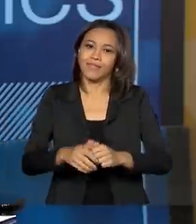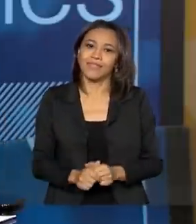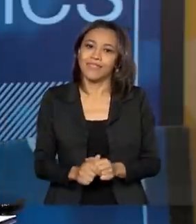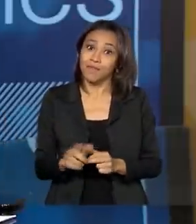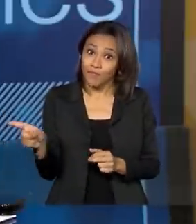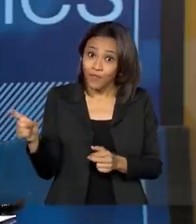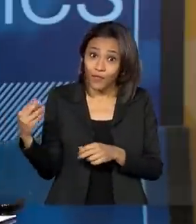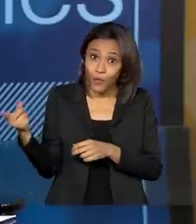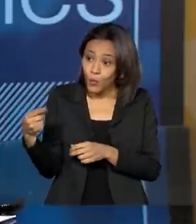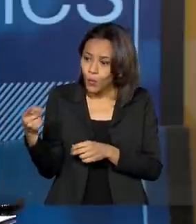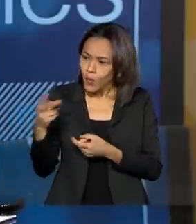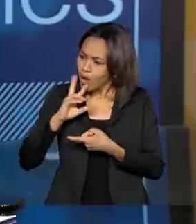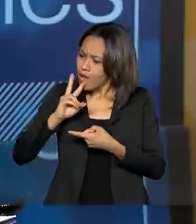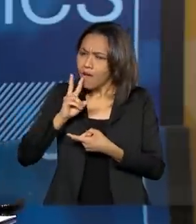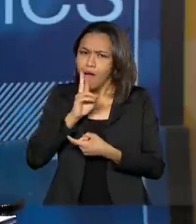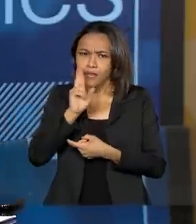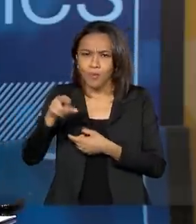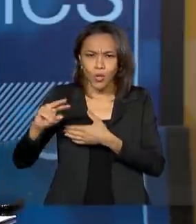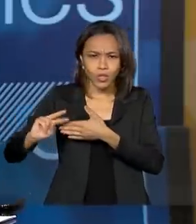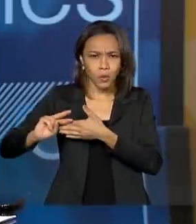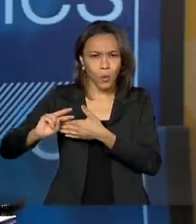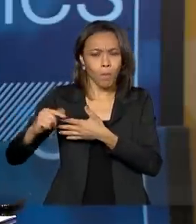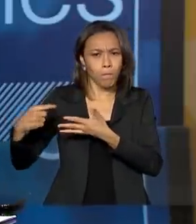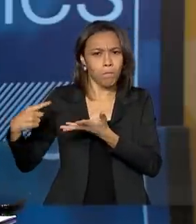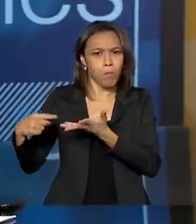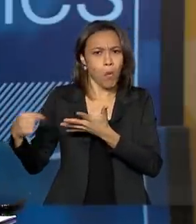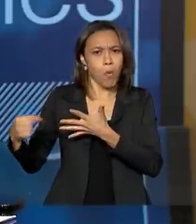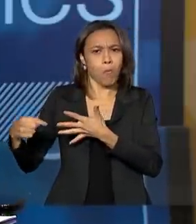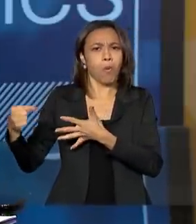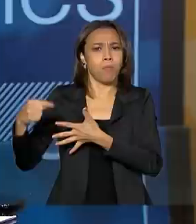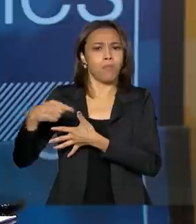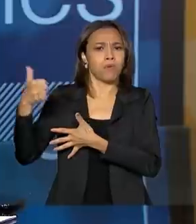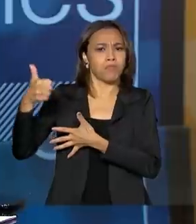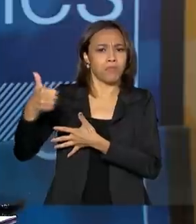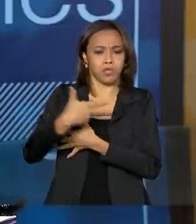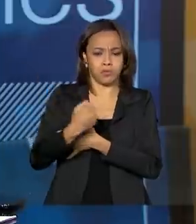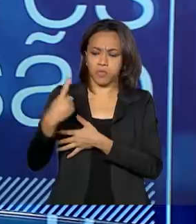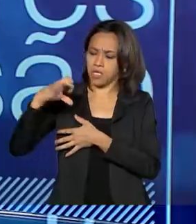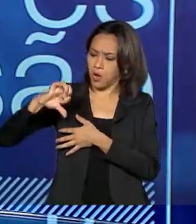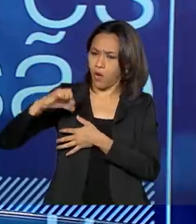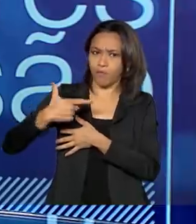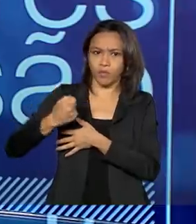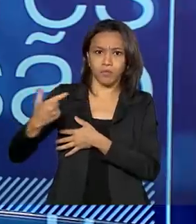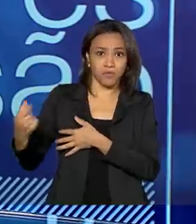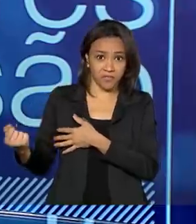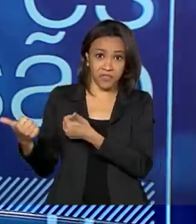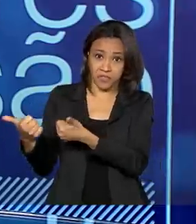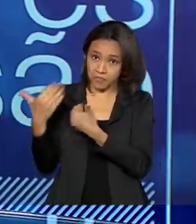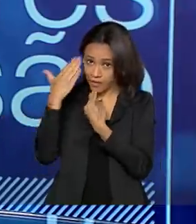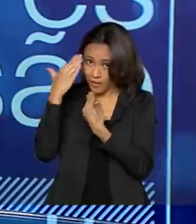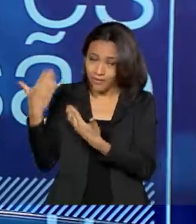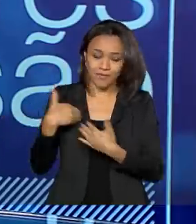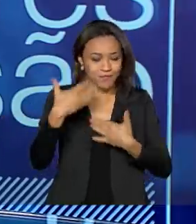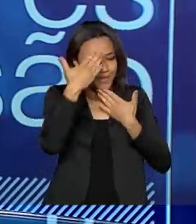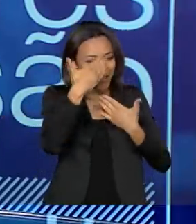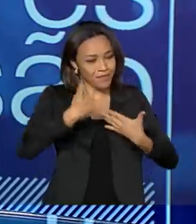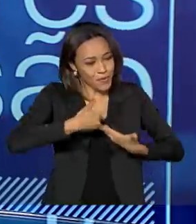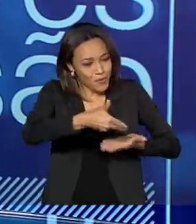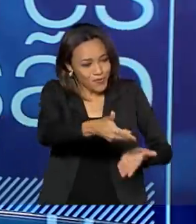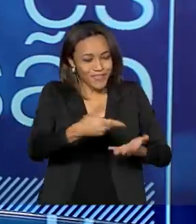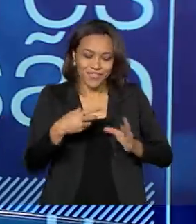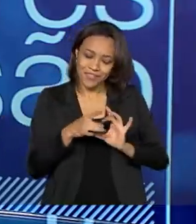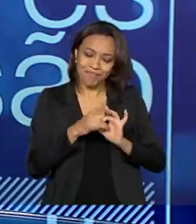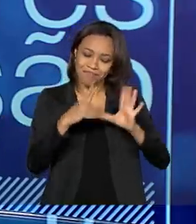por estar trazendo esses resultados, né, da Secretaria de 2019 para 2020. Agradeço pelo convite, estamos à